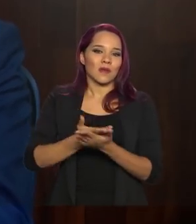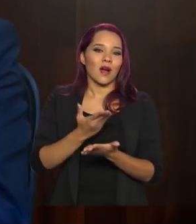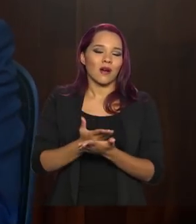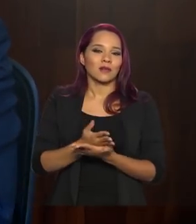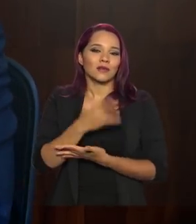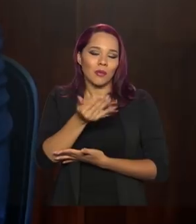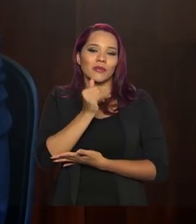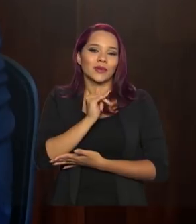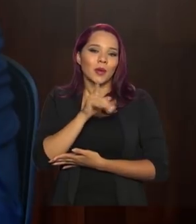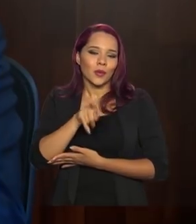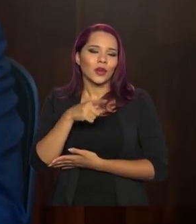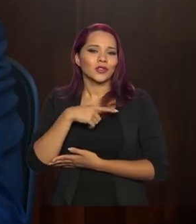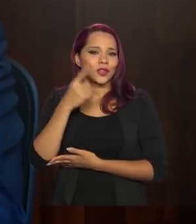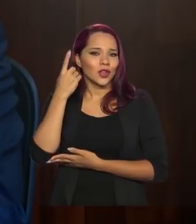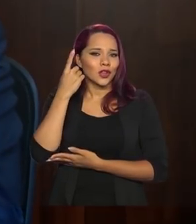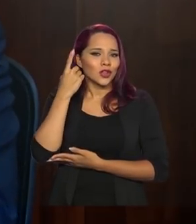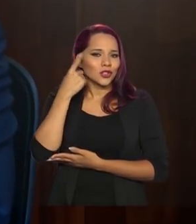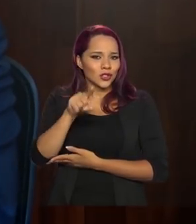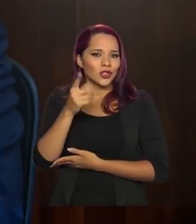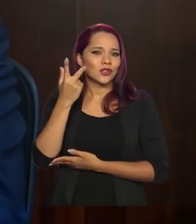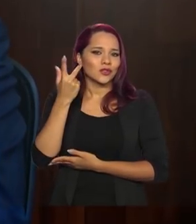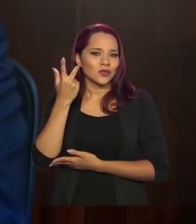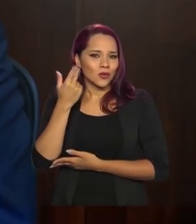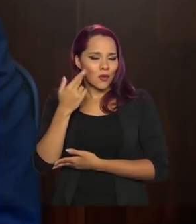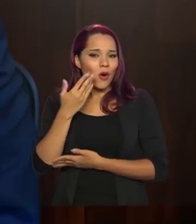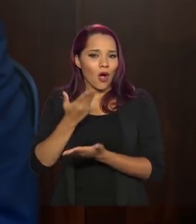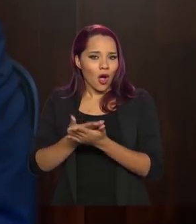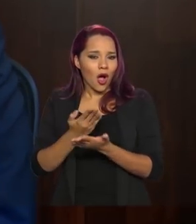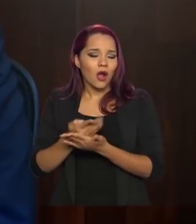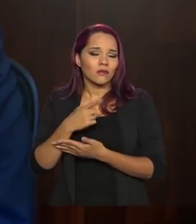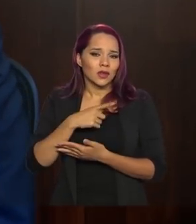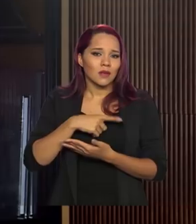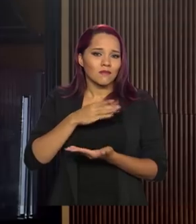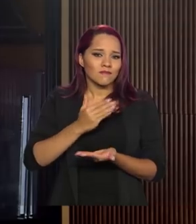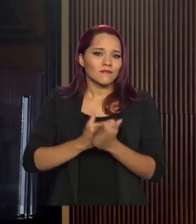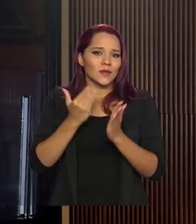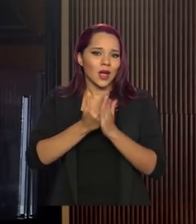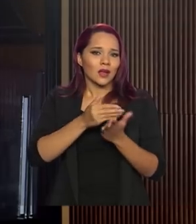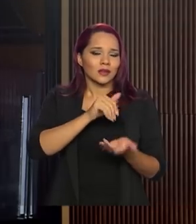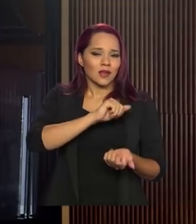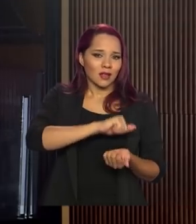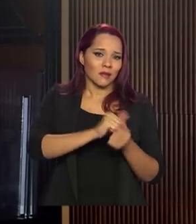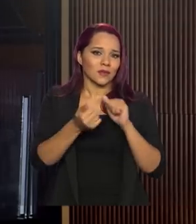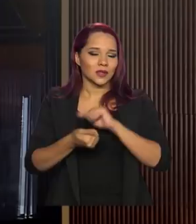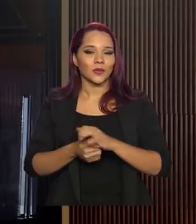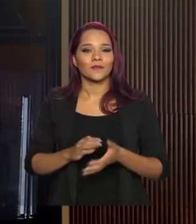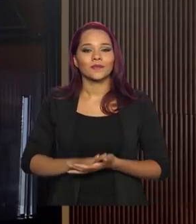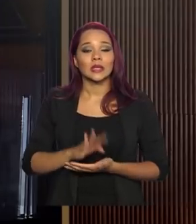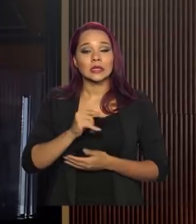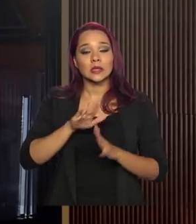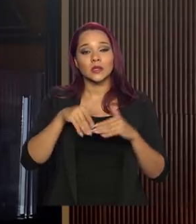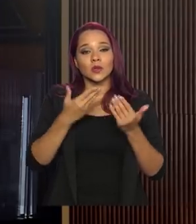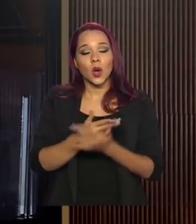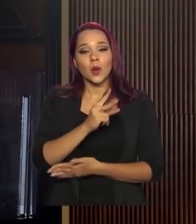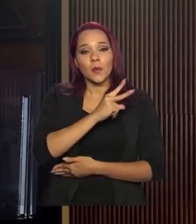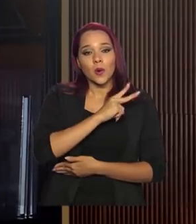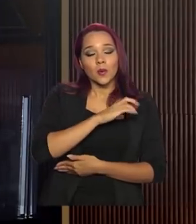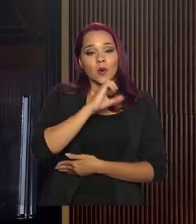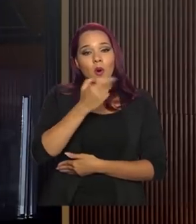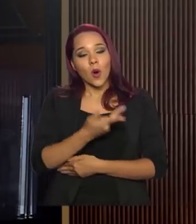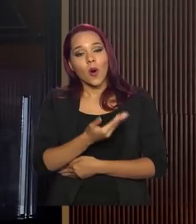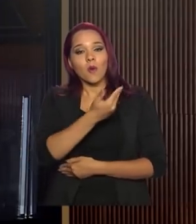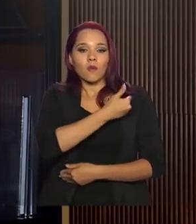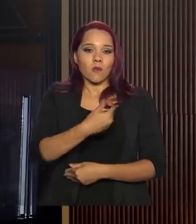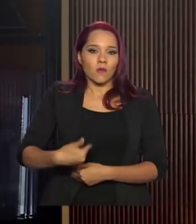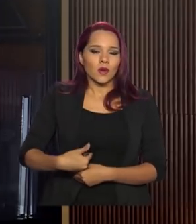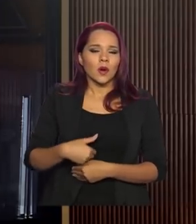Então, você pode ter dias com mais aulas para dar mais flexibilidade. E cada escola, seja ela pública ou particular, vai poder definir